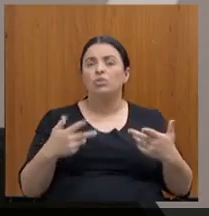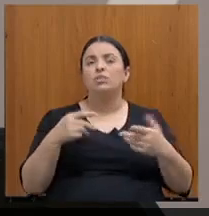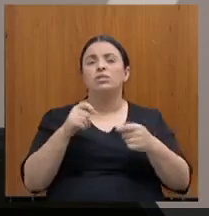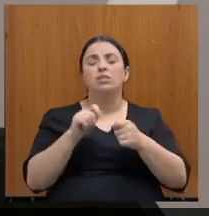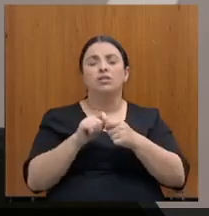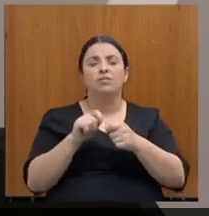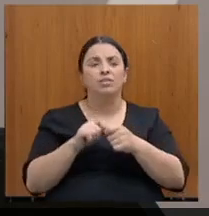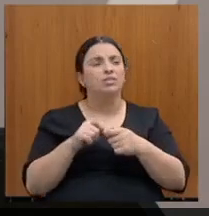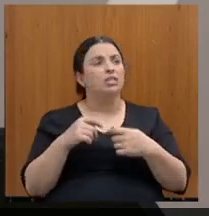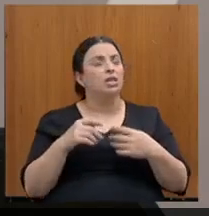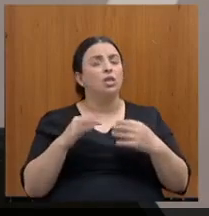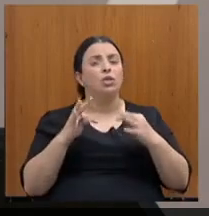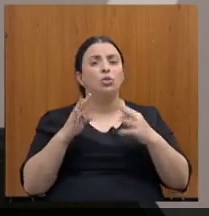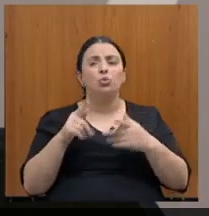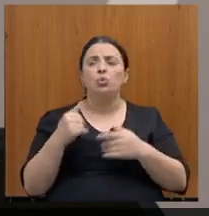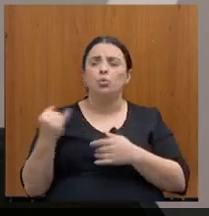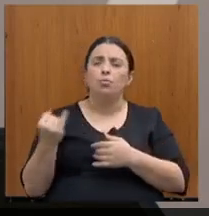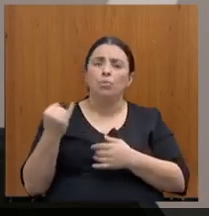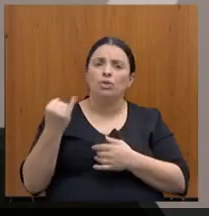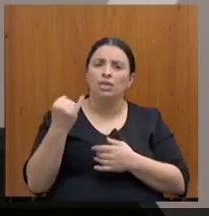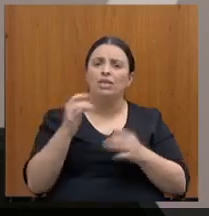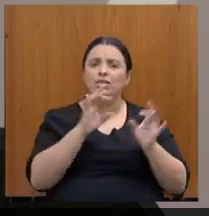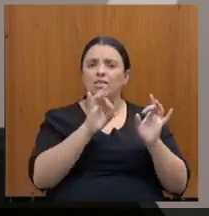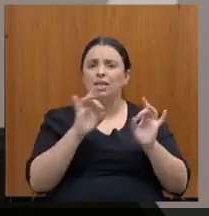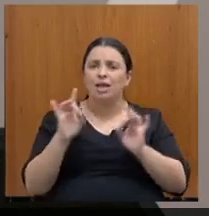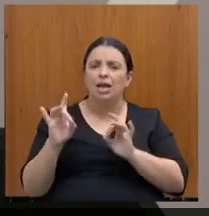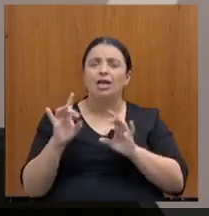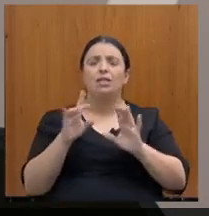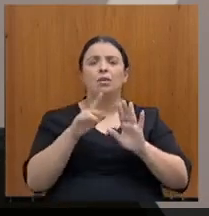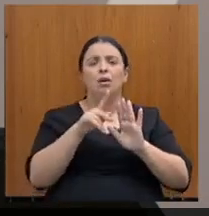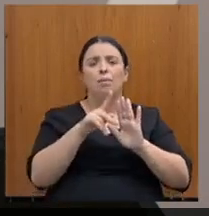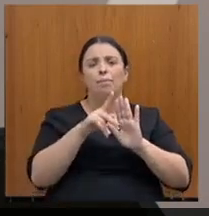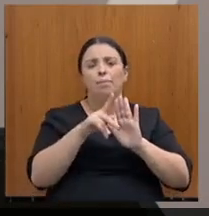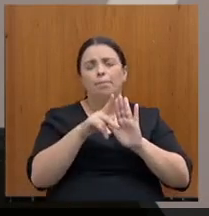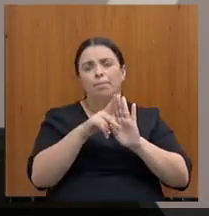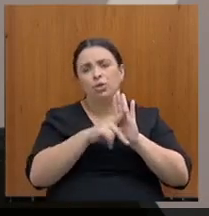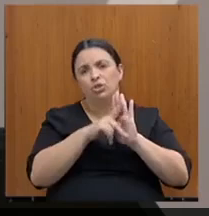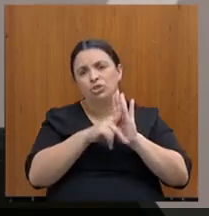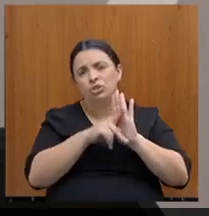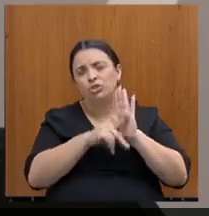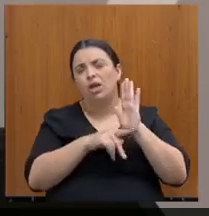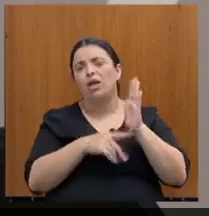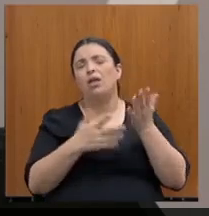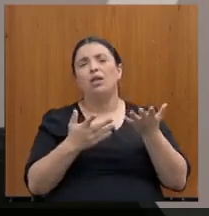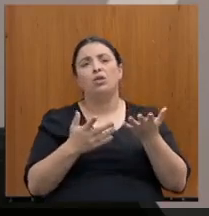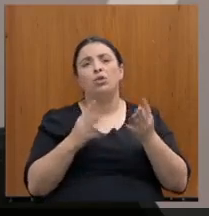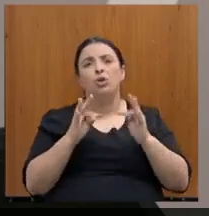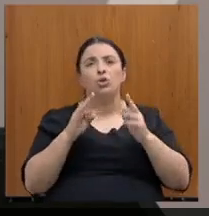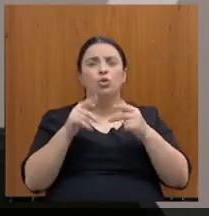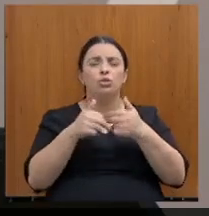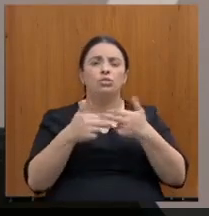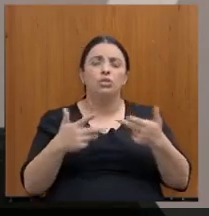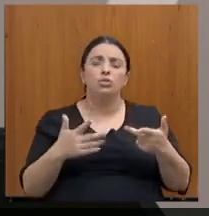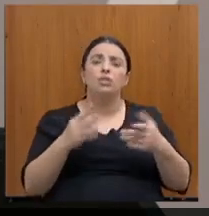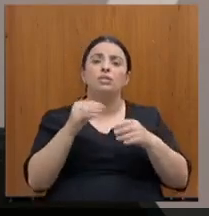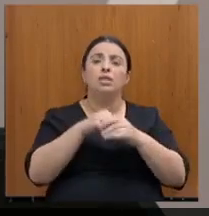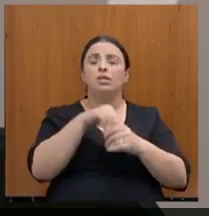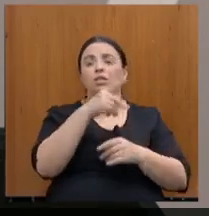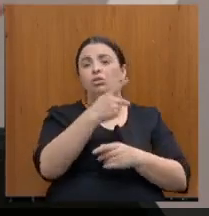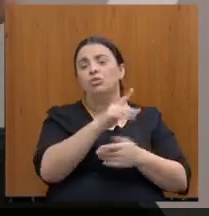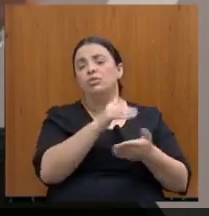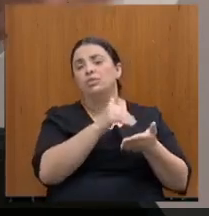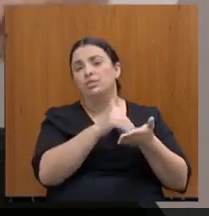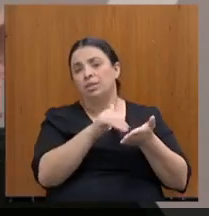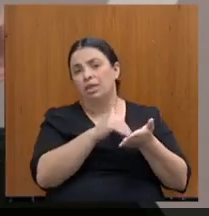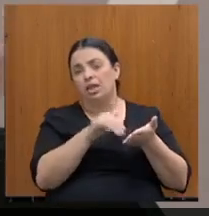tem cada projeto e cada questão que chega aqui que diz respeito à pasta do senhor. Eu quero deixar aqui